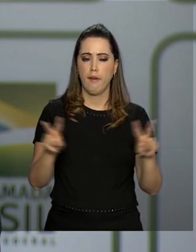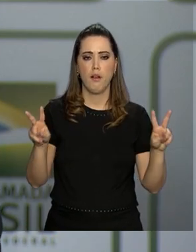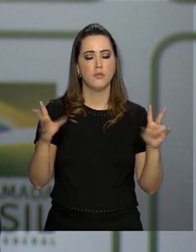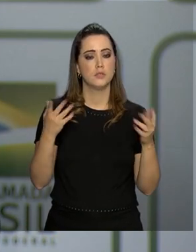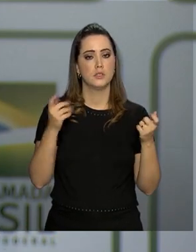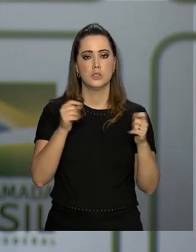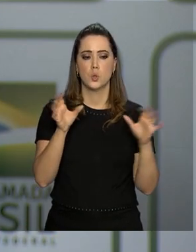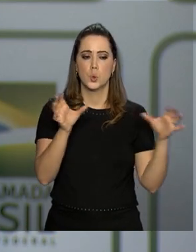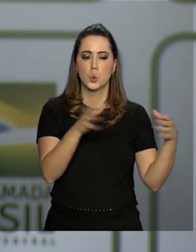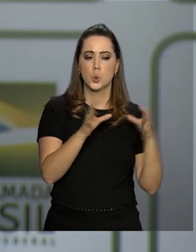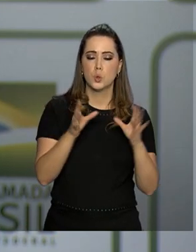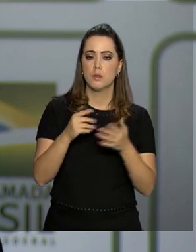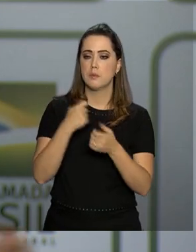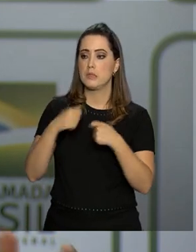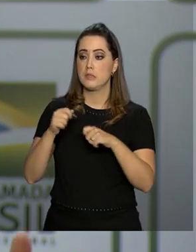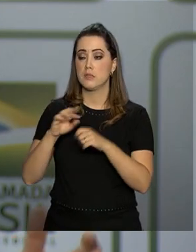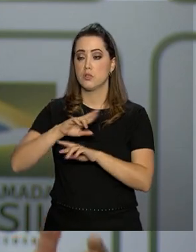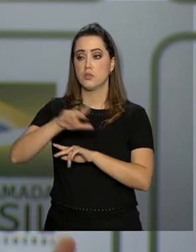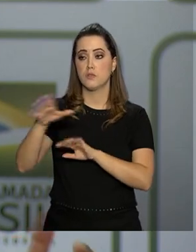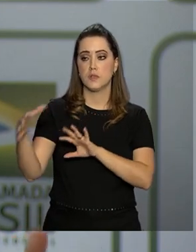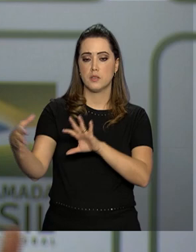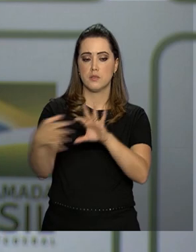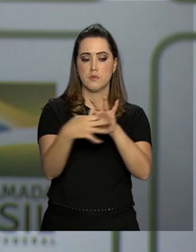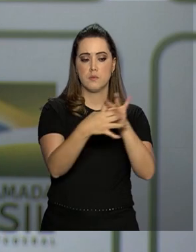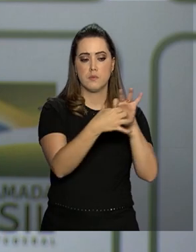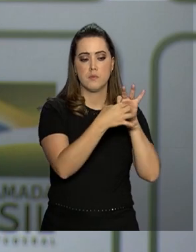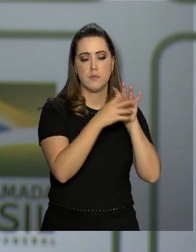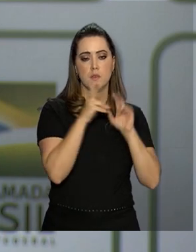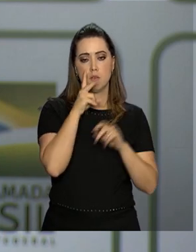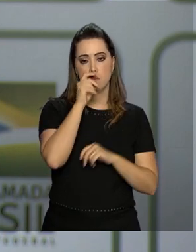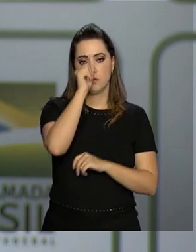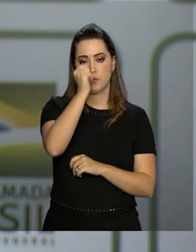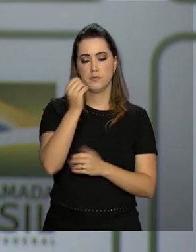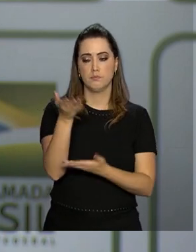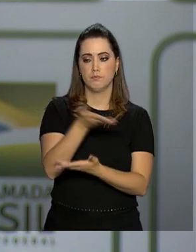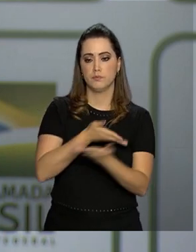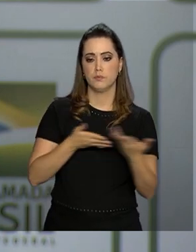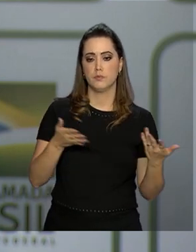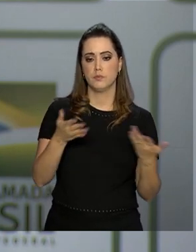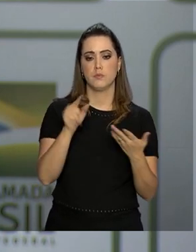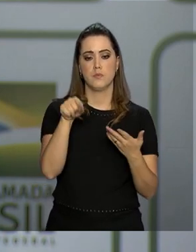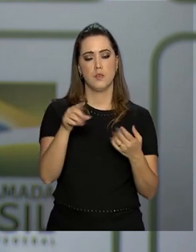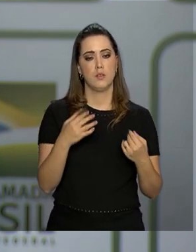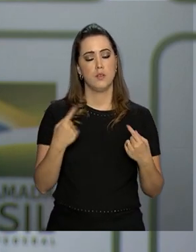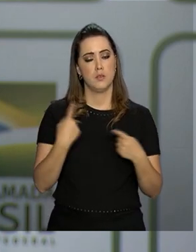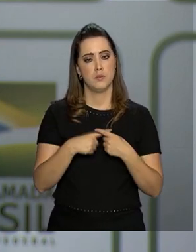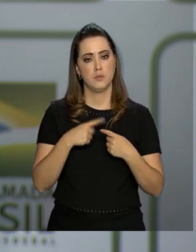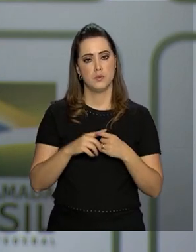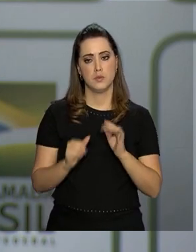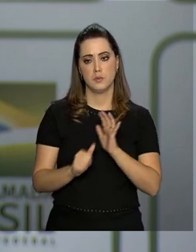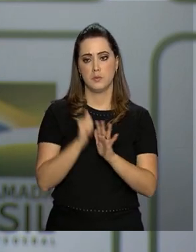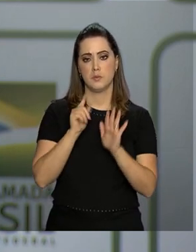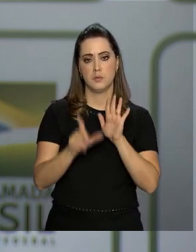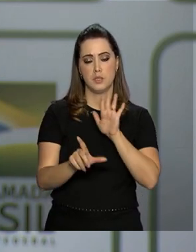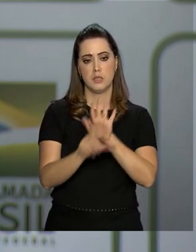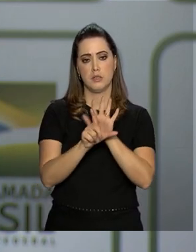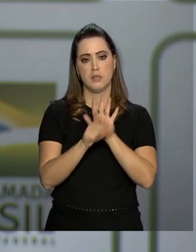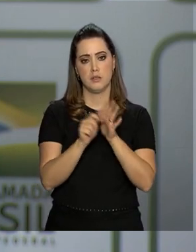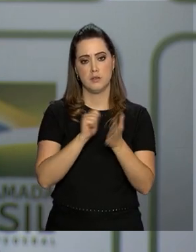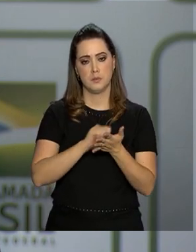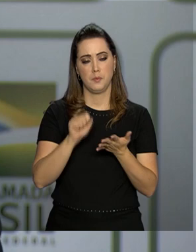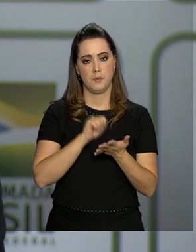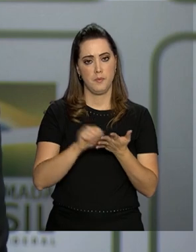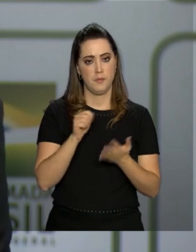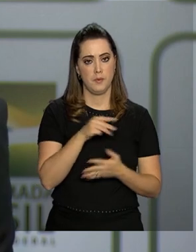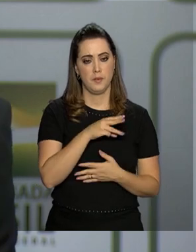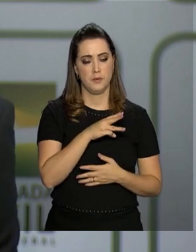merece tantos atores, merece tantas forças convergentes, a ponto da primeira lei assinada pelo